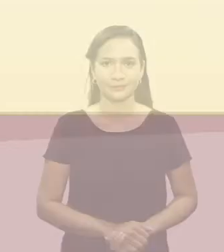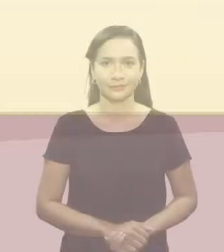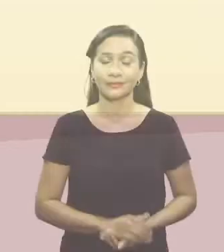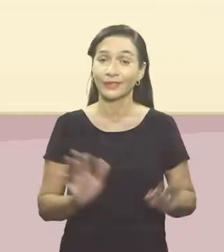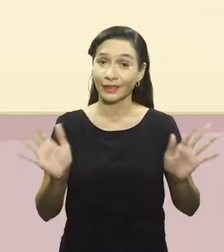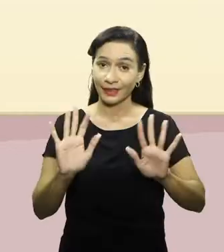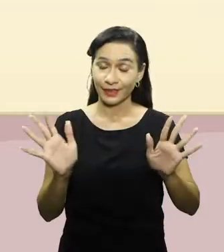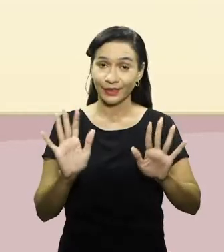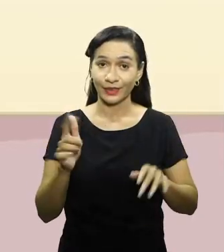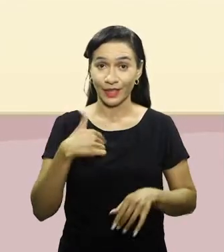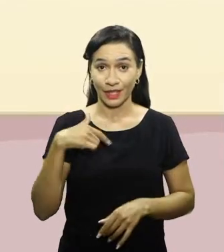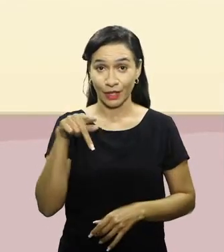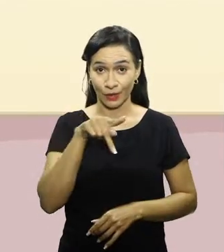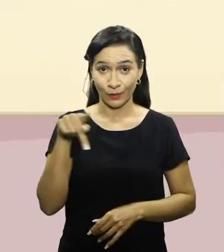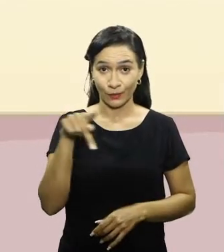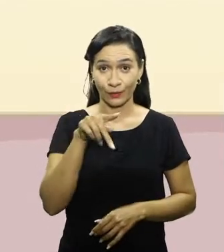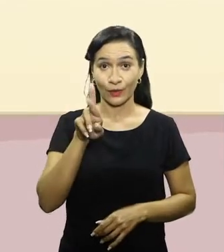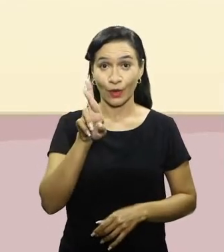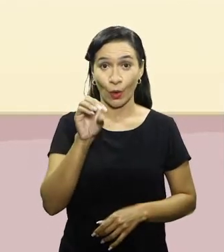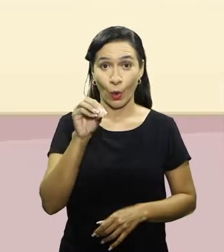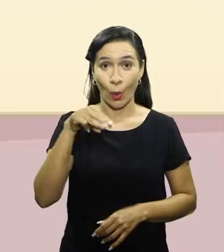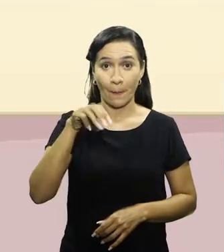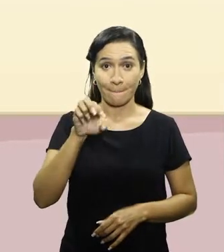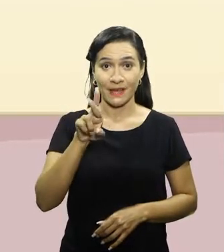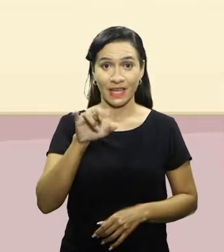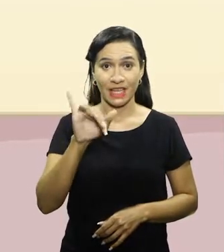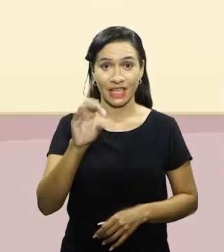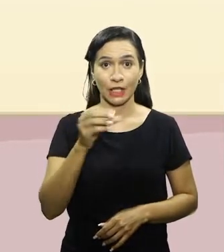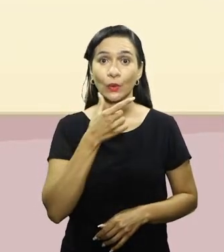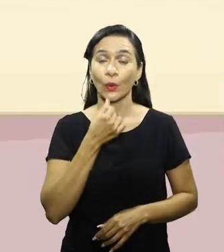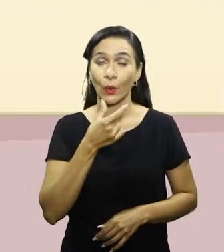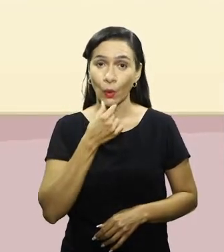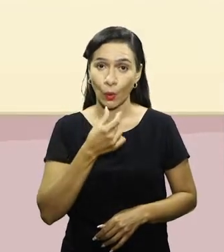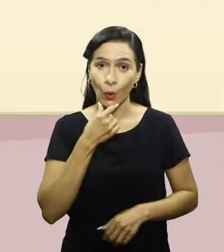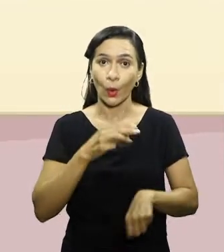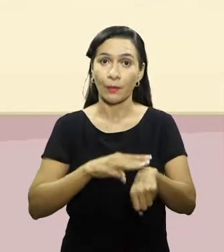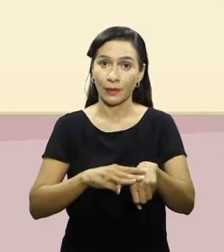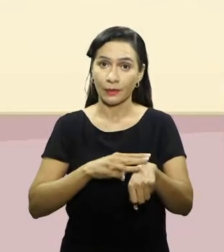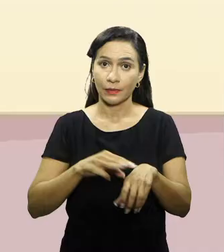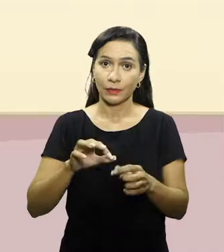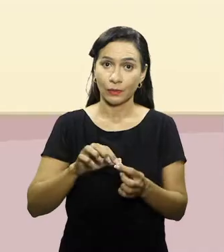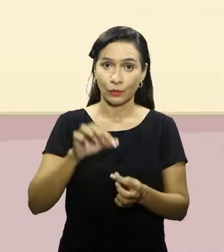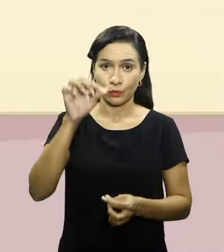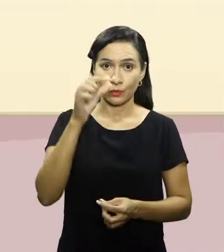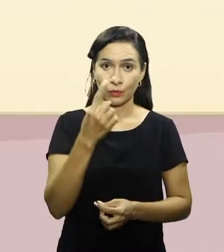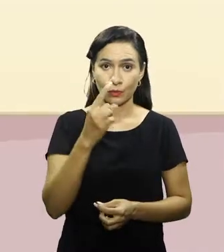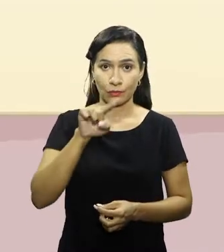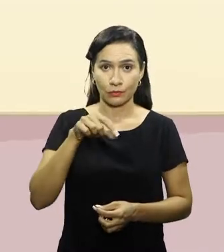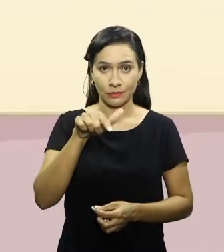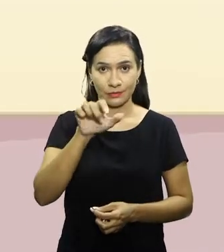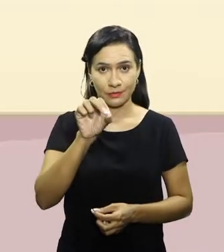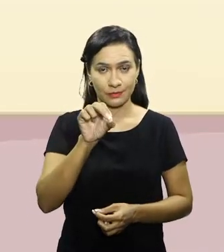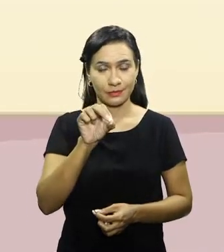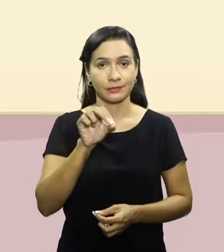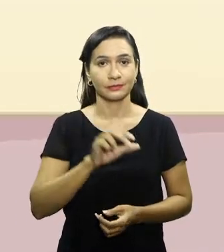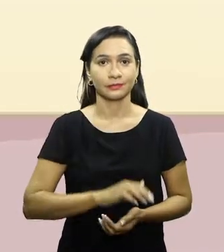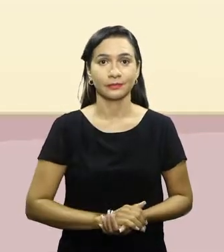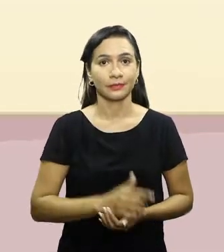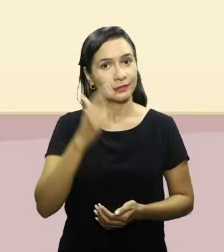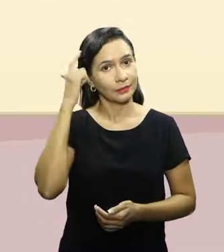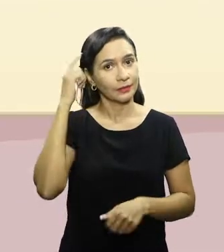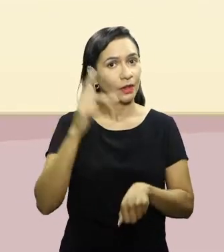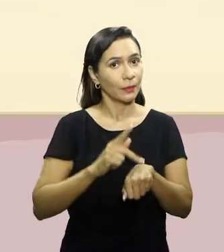Olá pessoal, sou o professor Romerito, homem, moreno, 1,70m, tenho cabelos pretos,